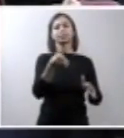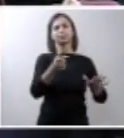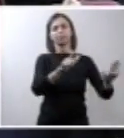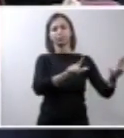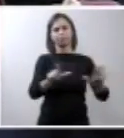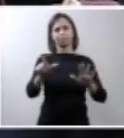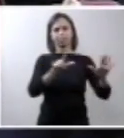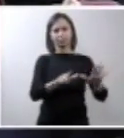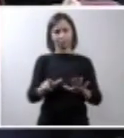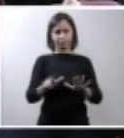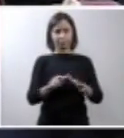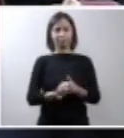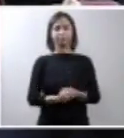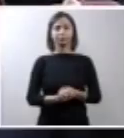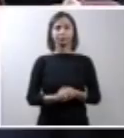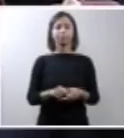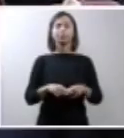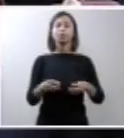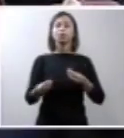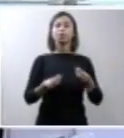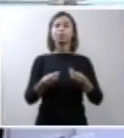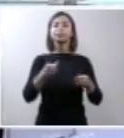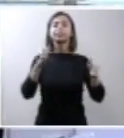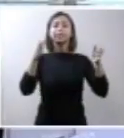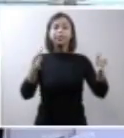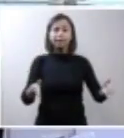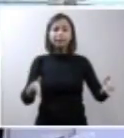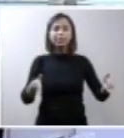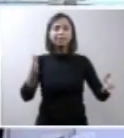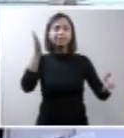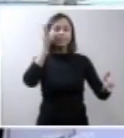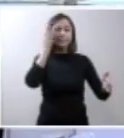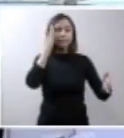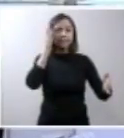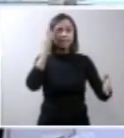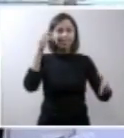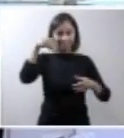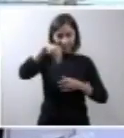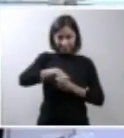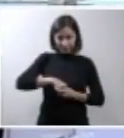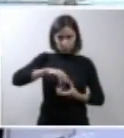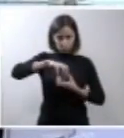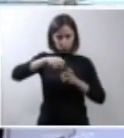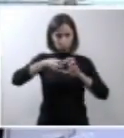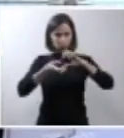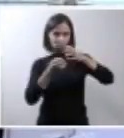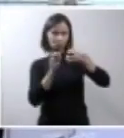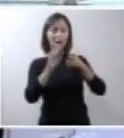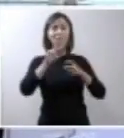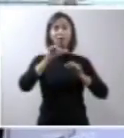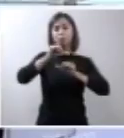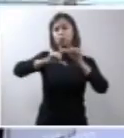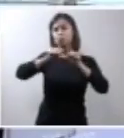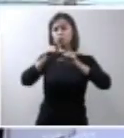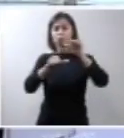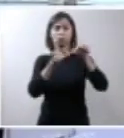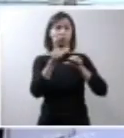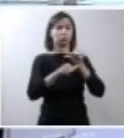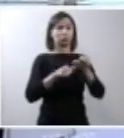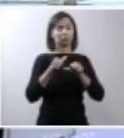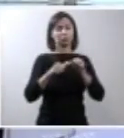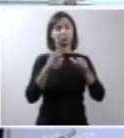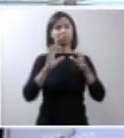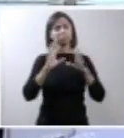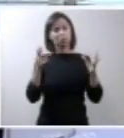um período onde a gente sabe que o embrião ele é mais suscetível as alterações que podem levar